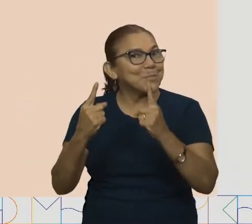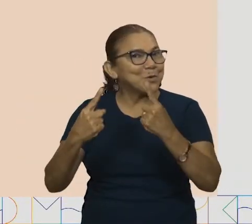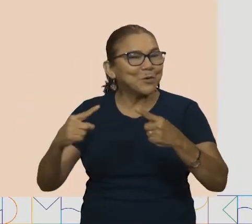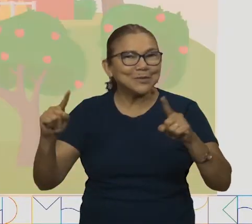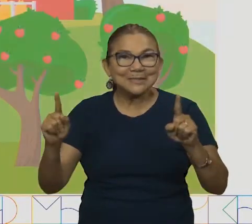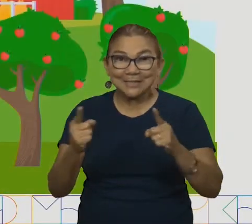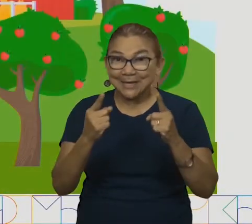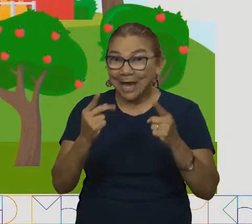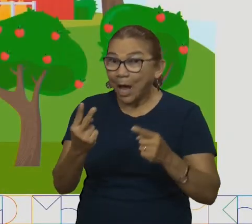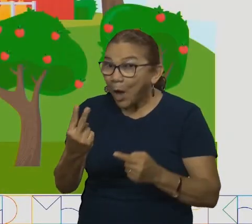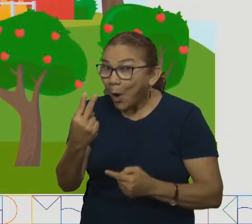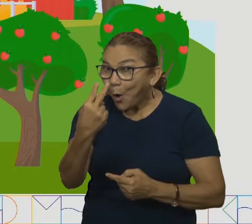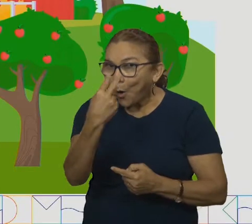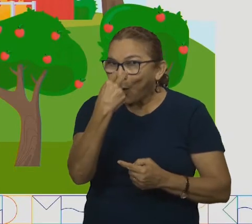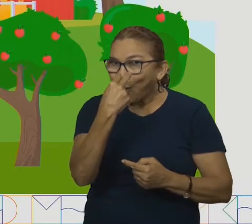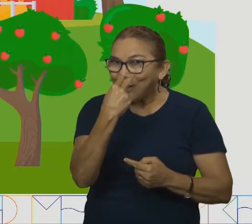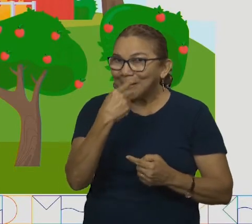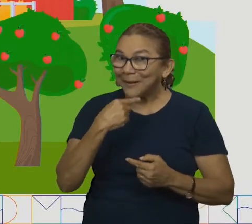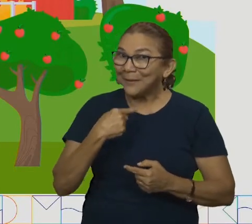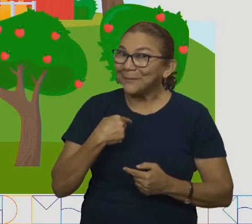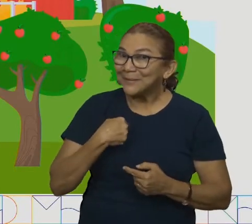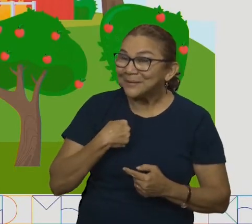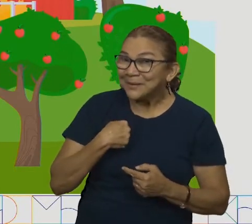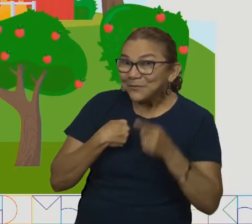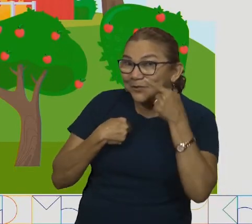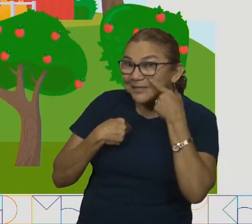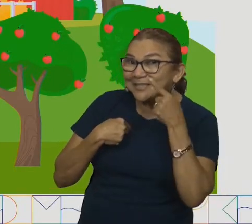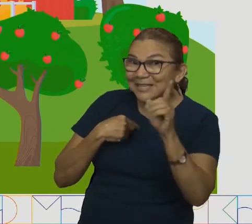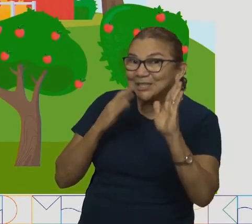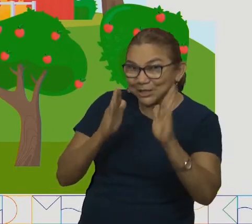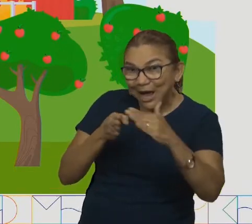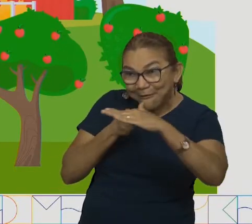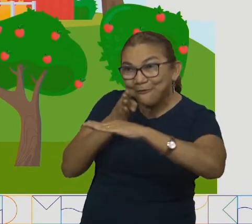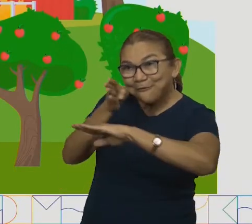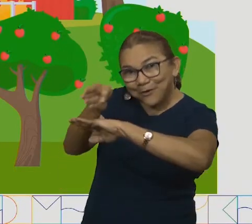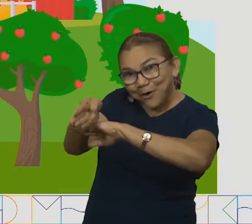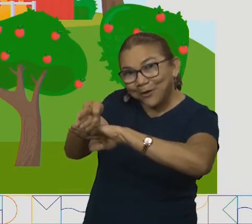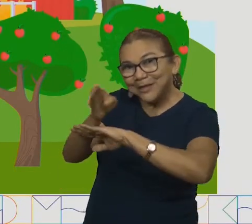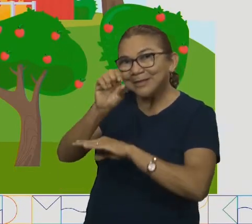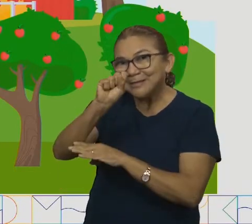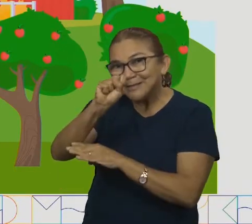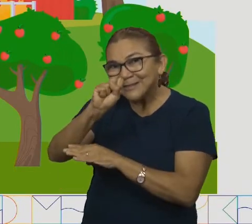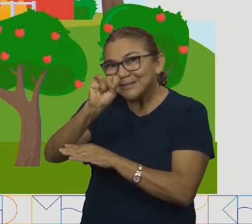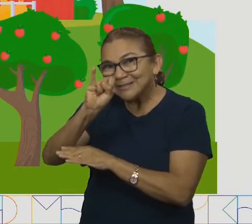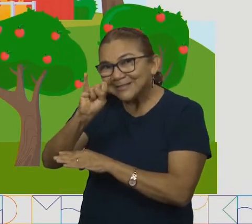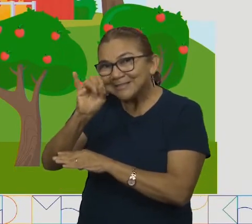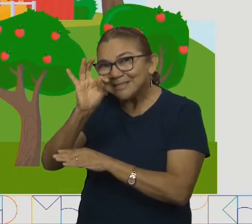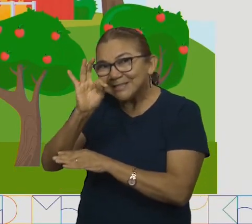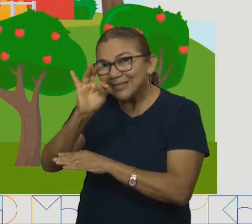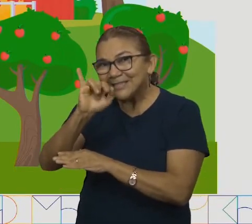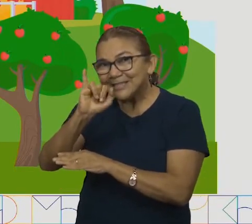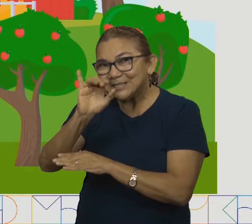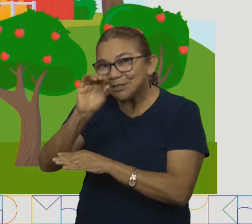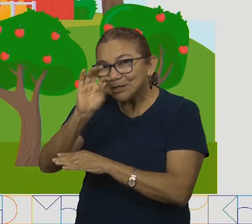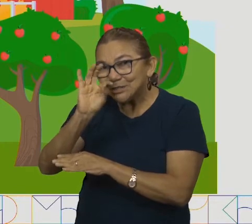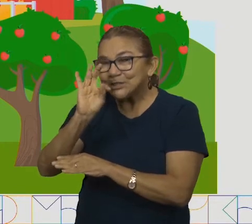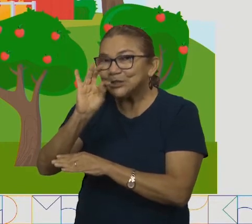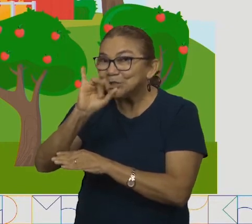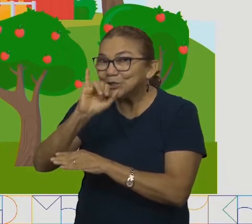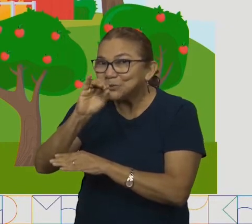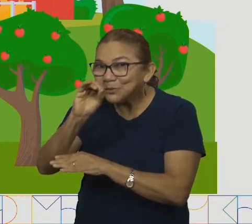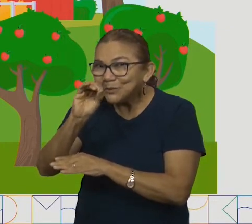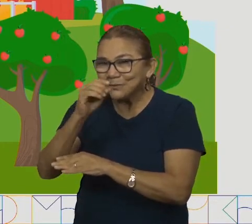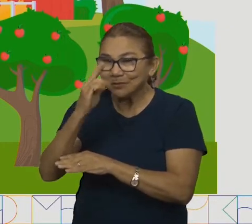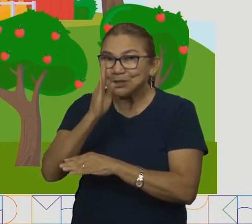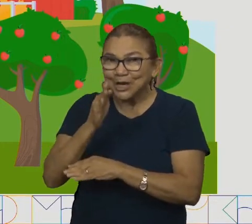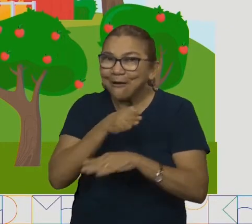aqui para mim. Quem aqui já foi a um sítio? No sítio, temos muitas frutas, como